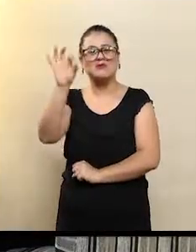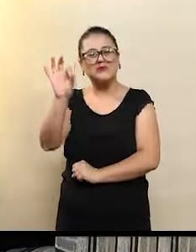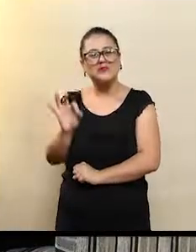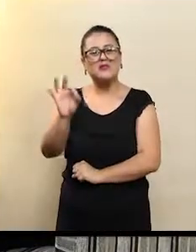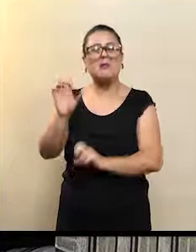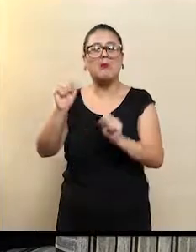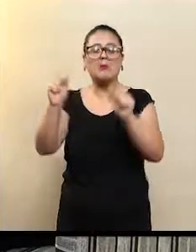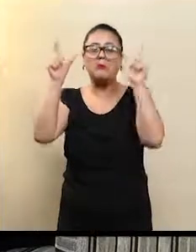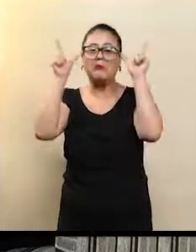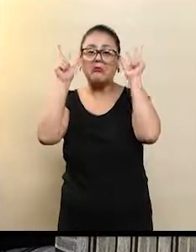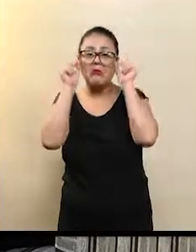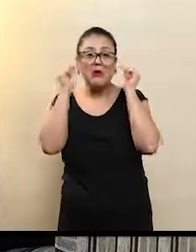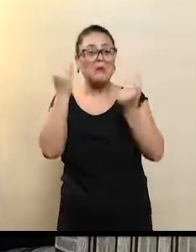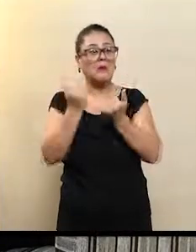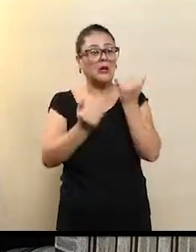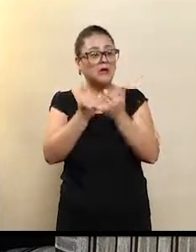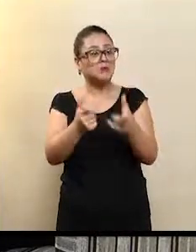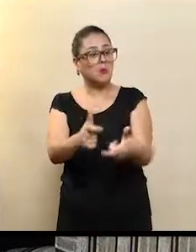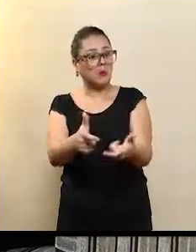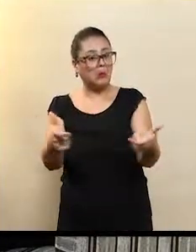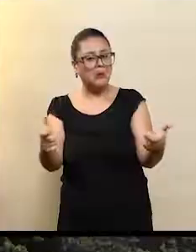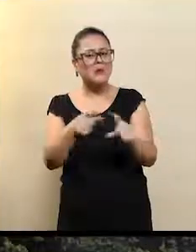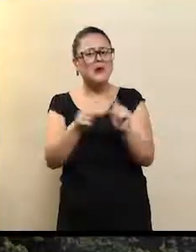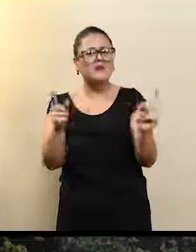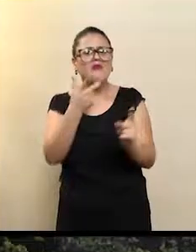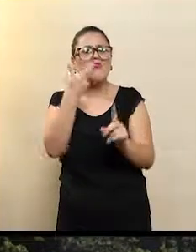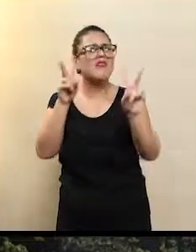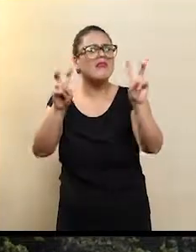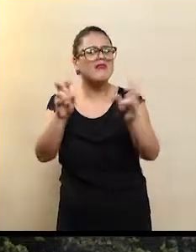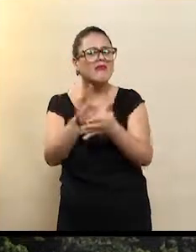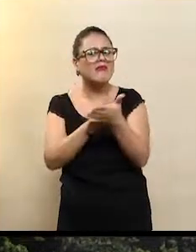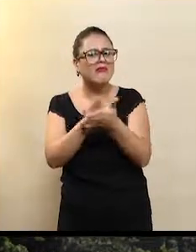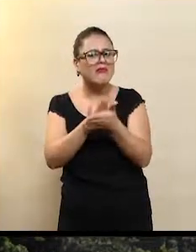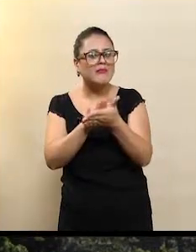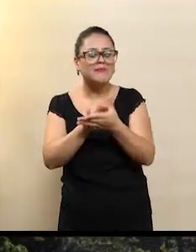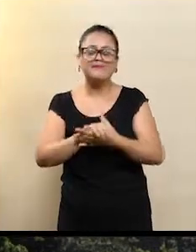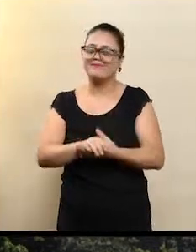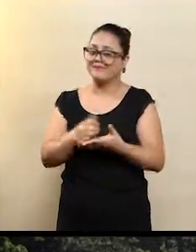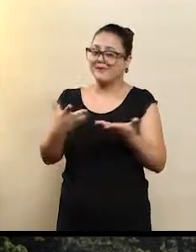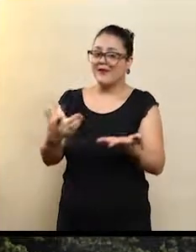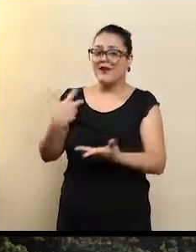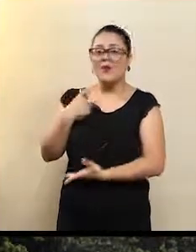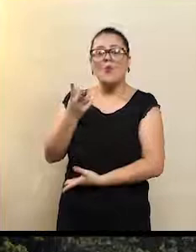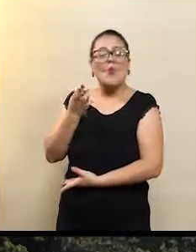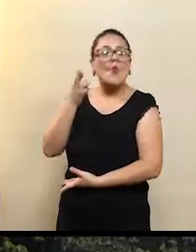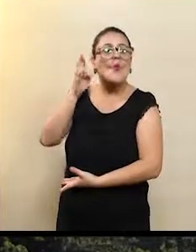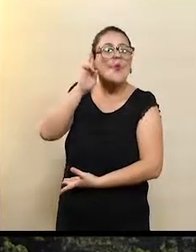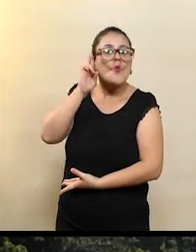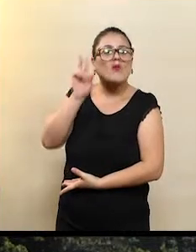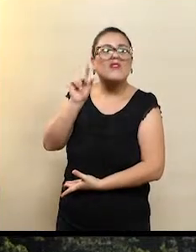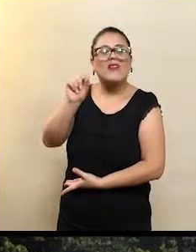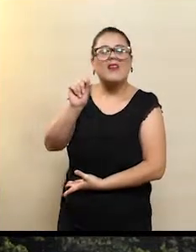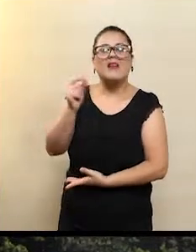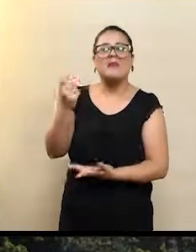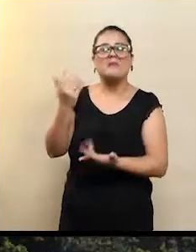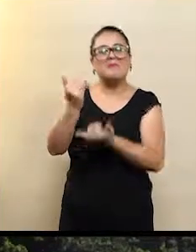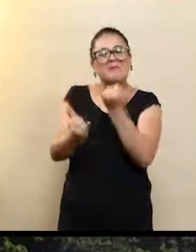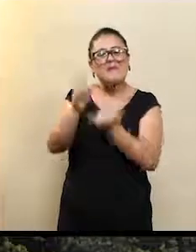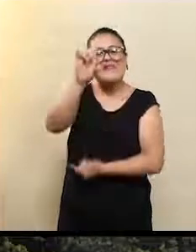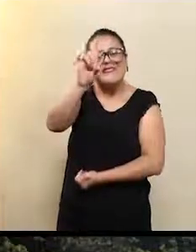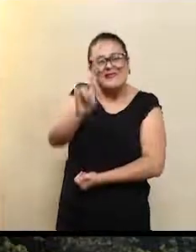expressivos e por que a gente não fala tanto sobre isso? Pois é, a surdez é uma deficiência um pouco diferente, né? Ela é um pouco